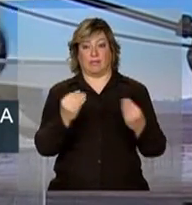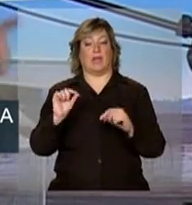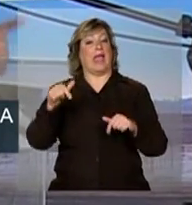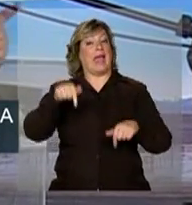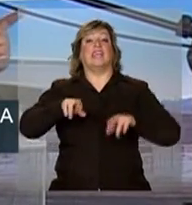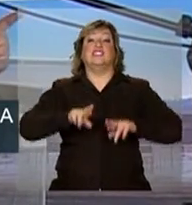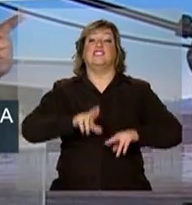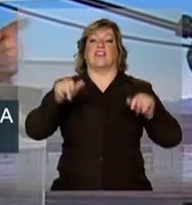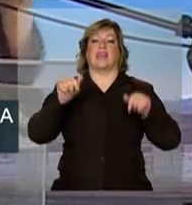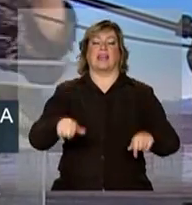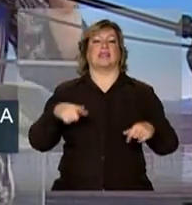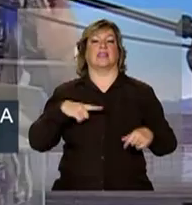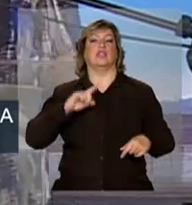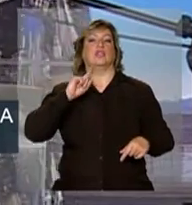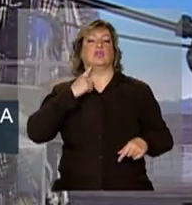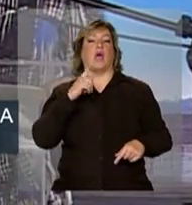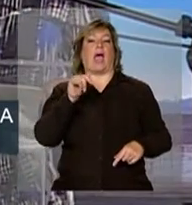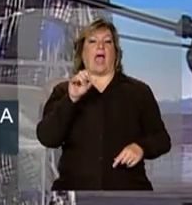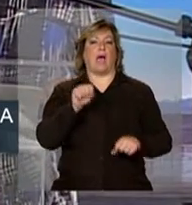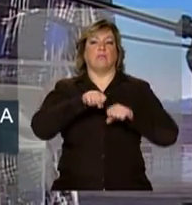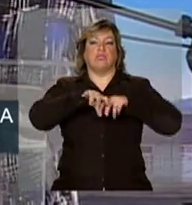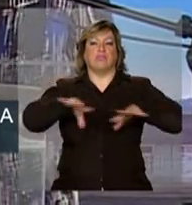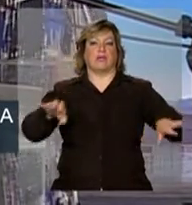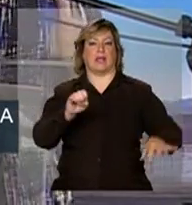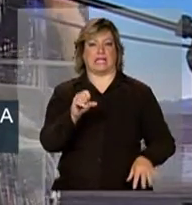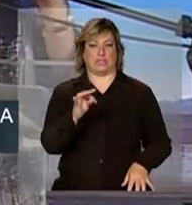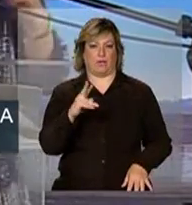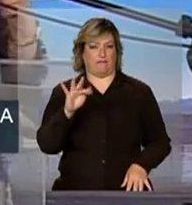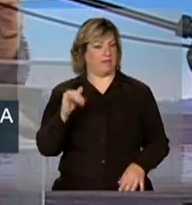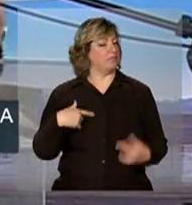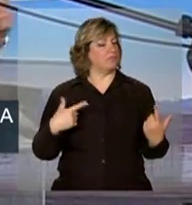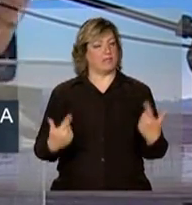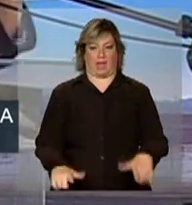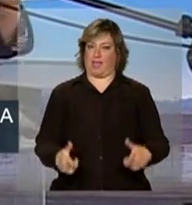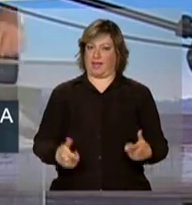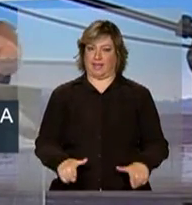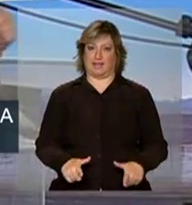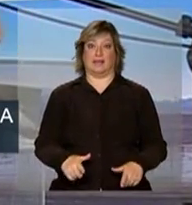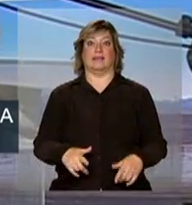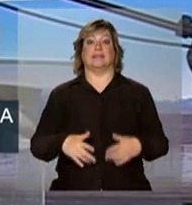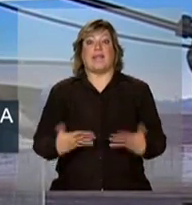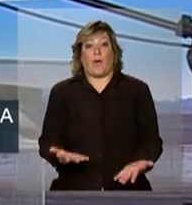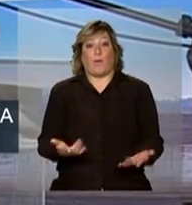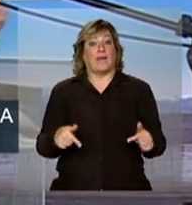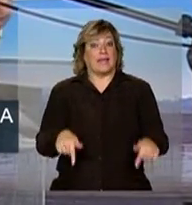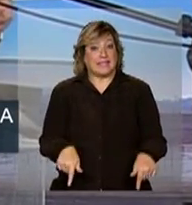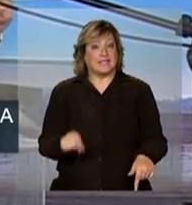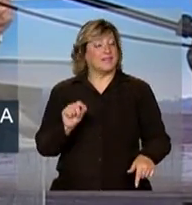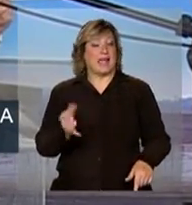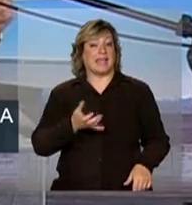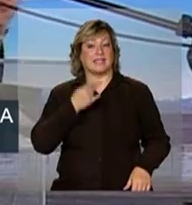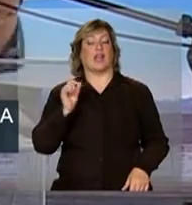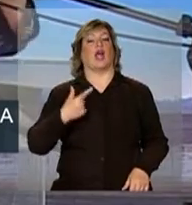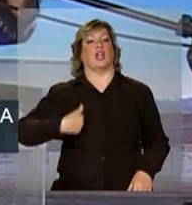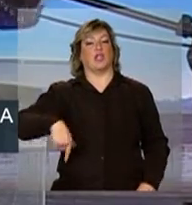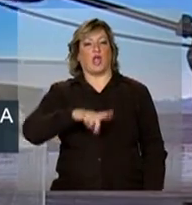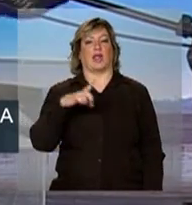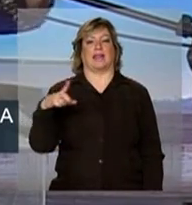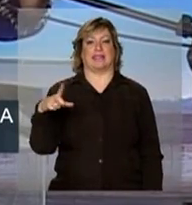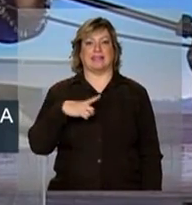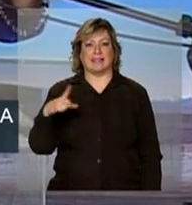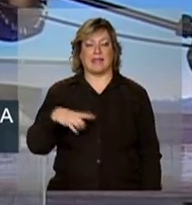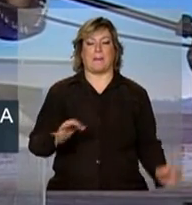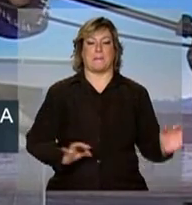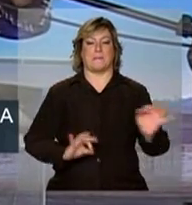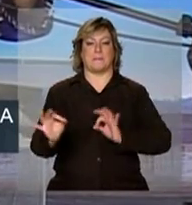ela não emite gases de efeito estufa e isso significa que nós temos um